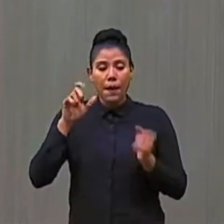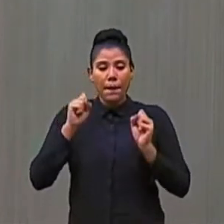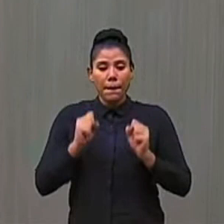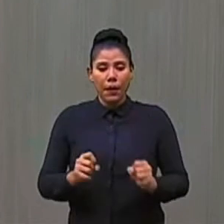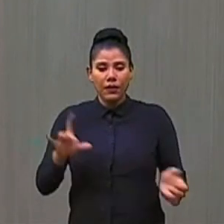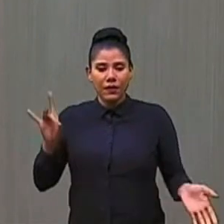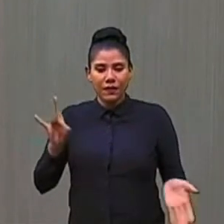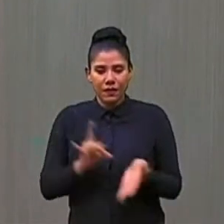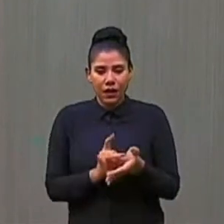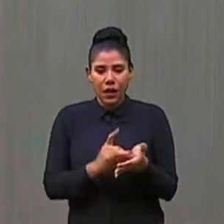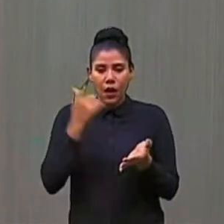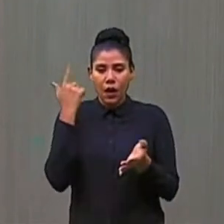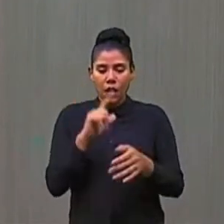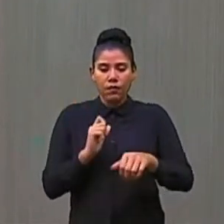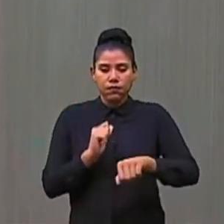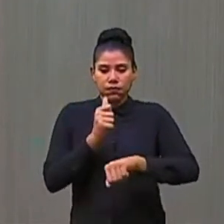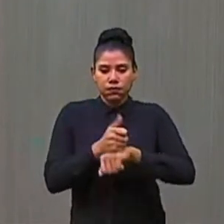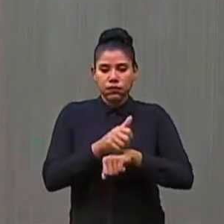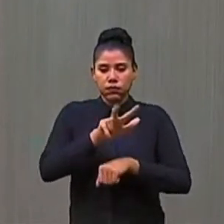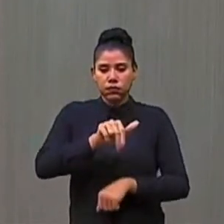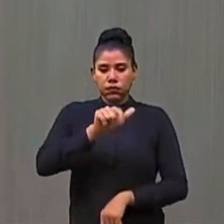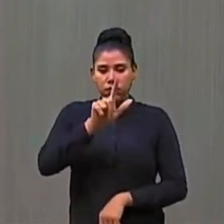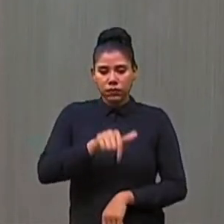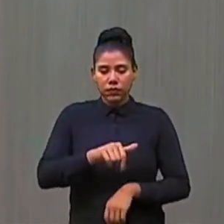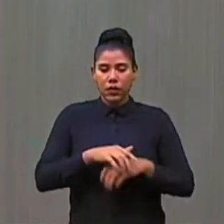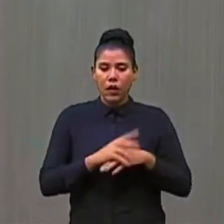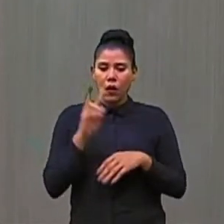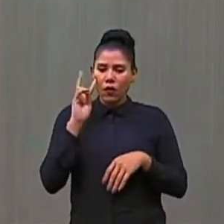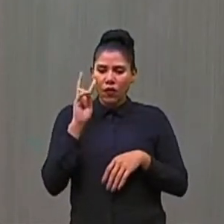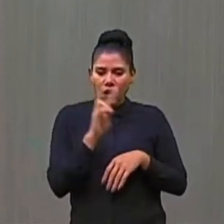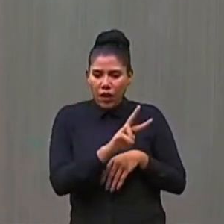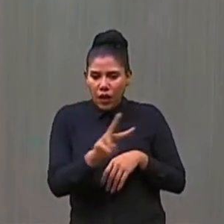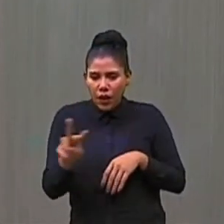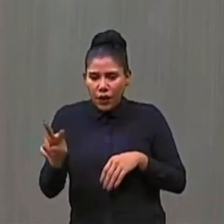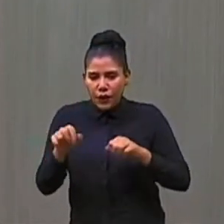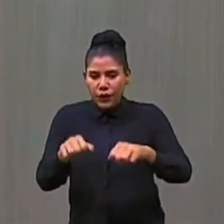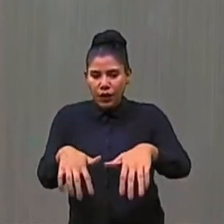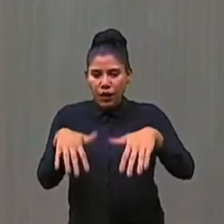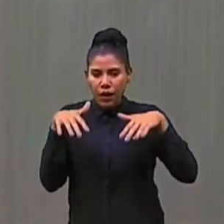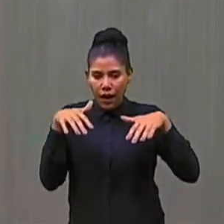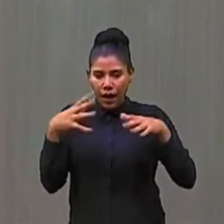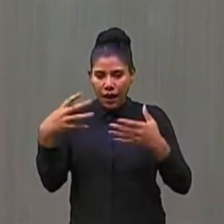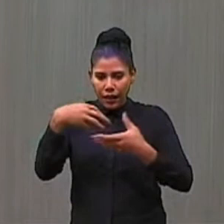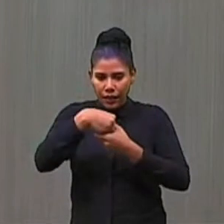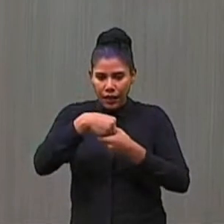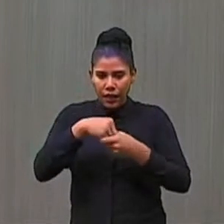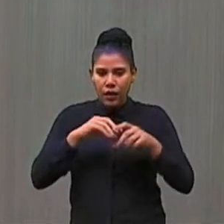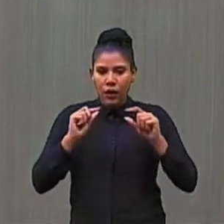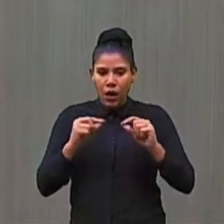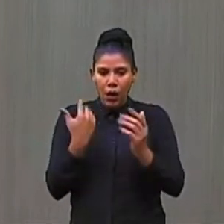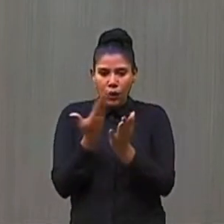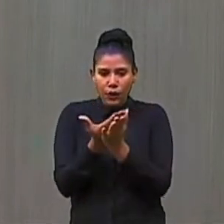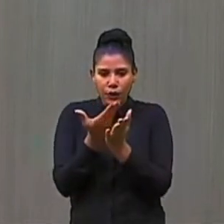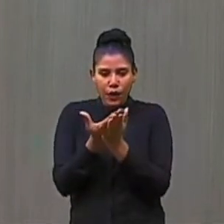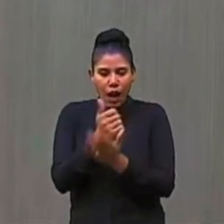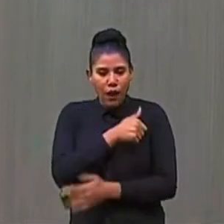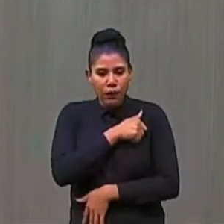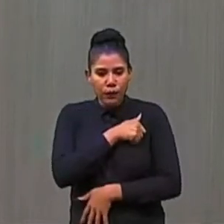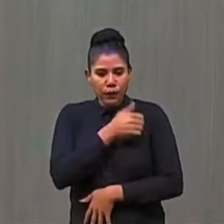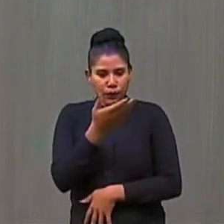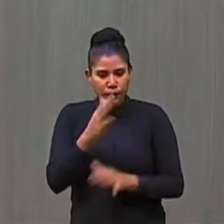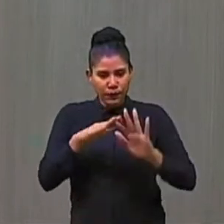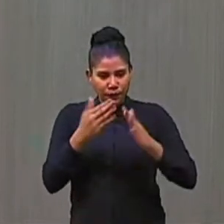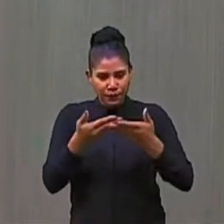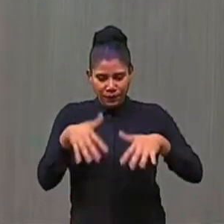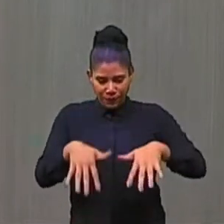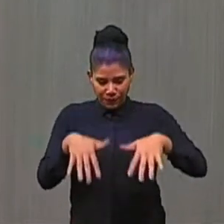sua vaga no mercado de trabalho. Vejo aqui, no plenário, ali os estudantes da escola,